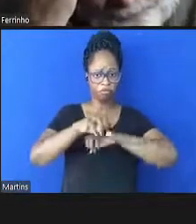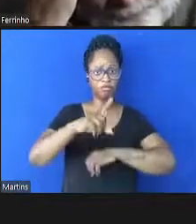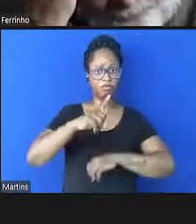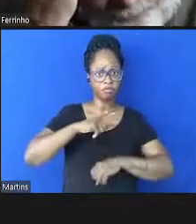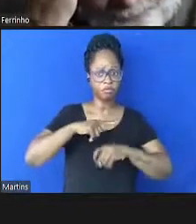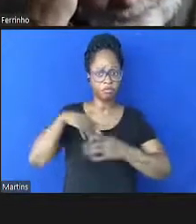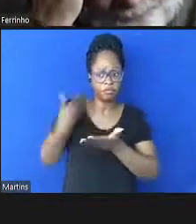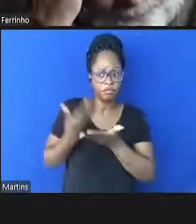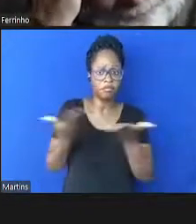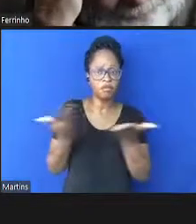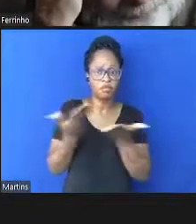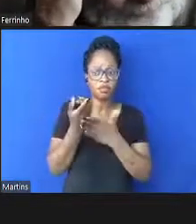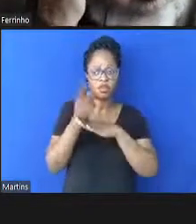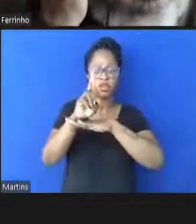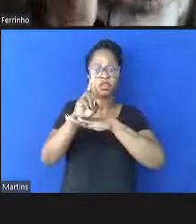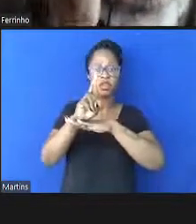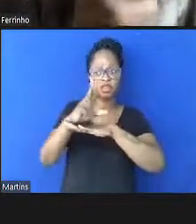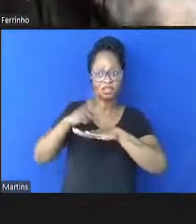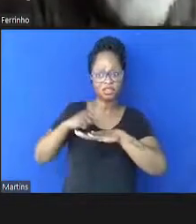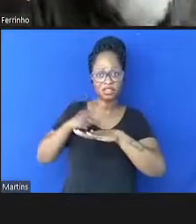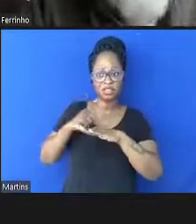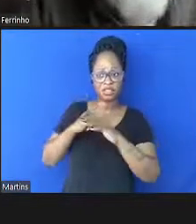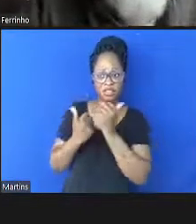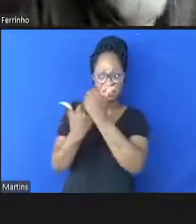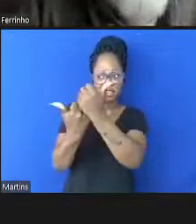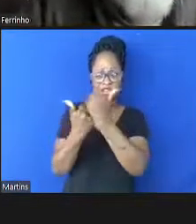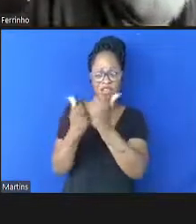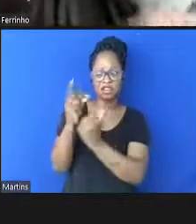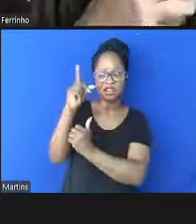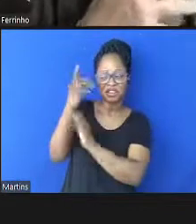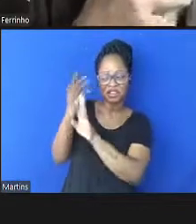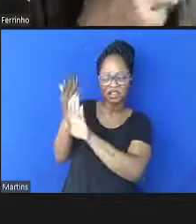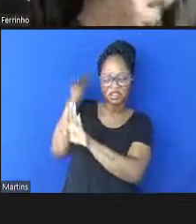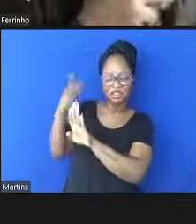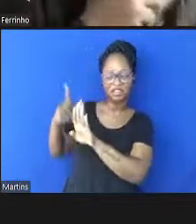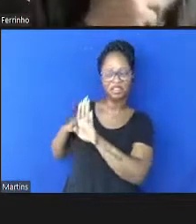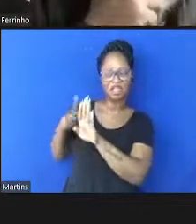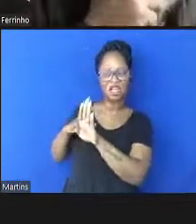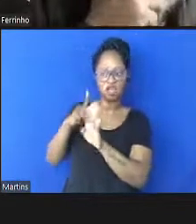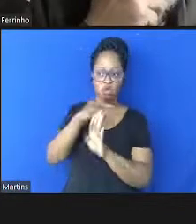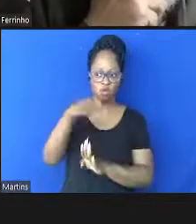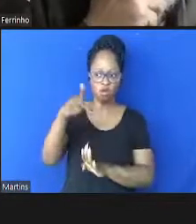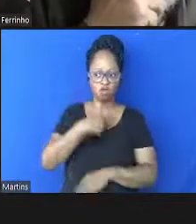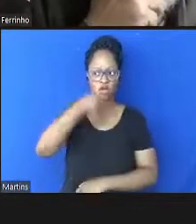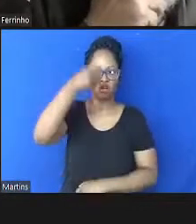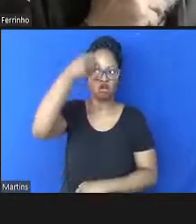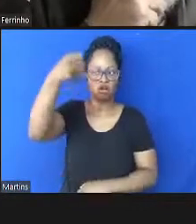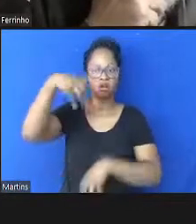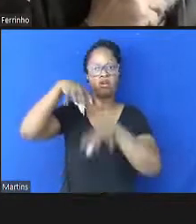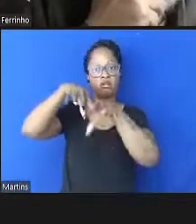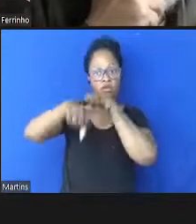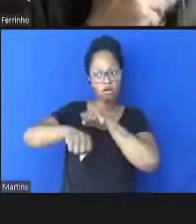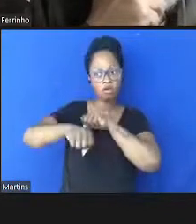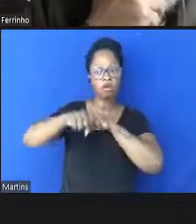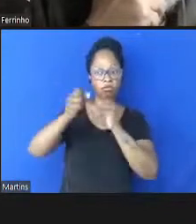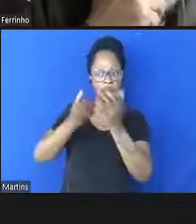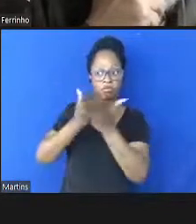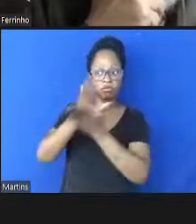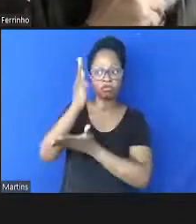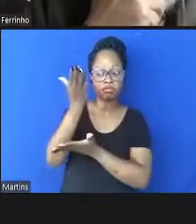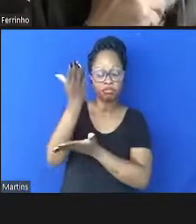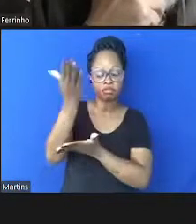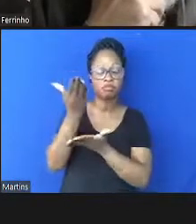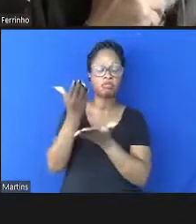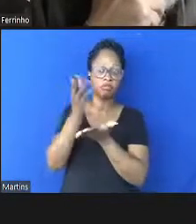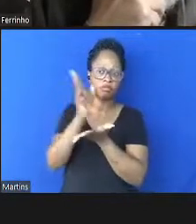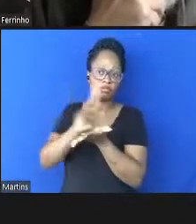doutorado em Cotutela um tempo atrás, vários docentes nossos são formados e passaram pela Universidade de